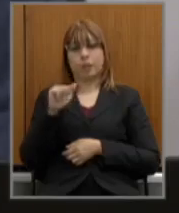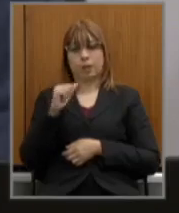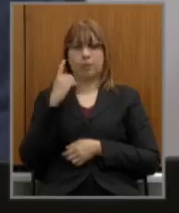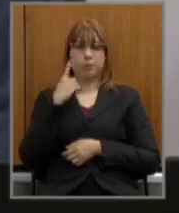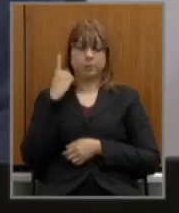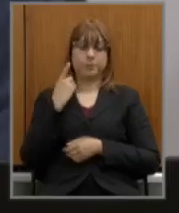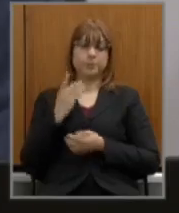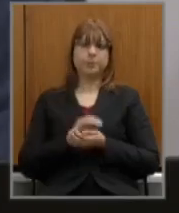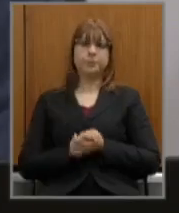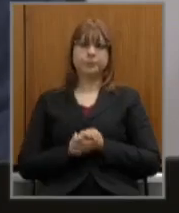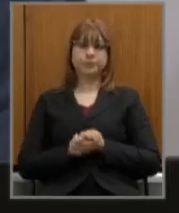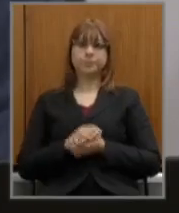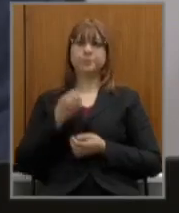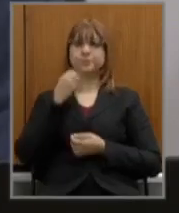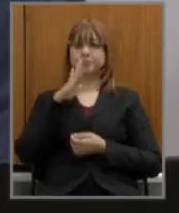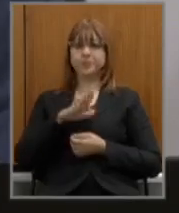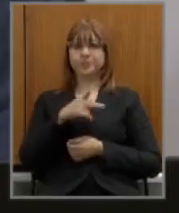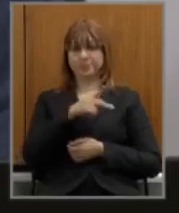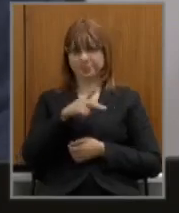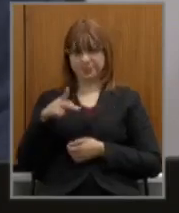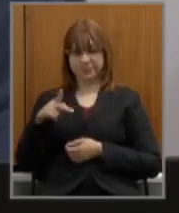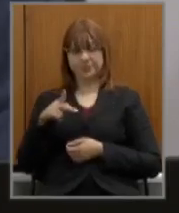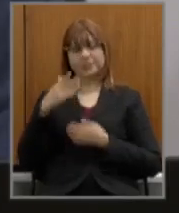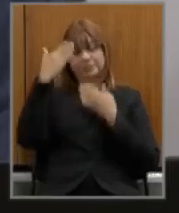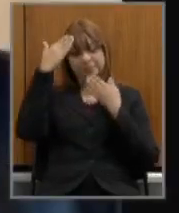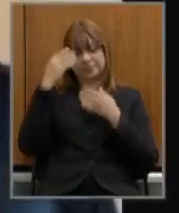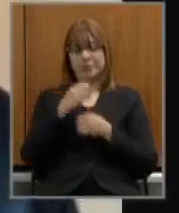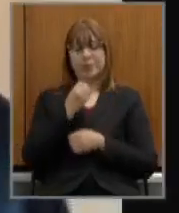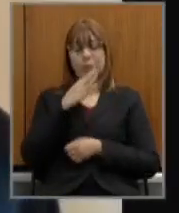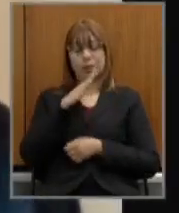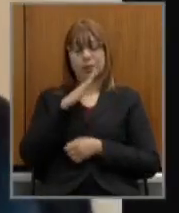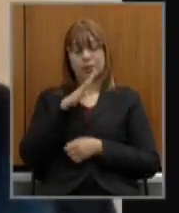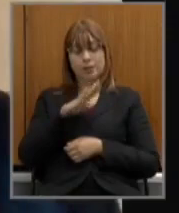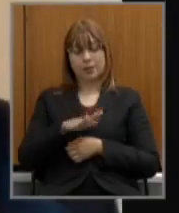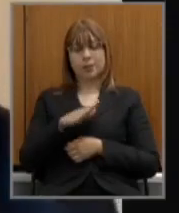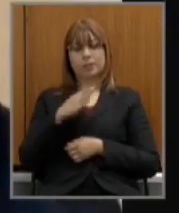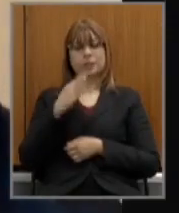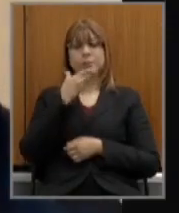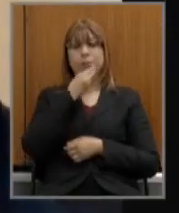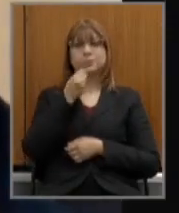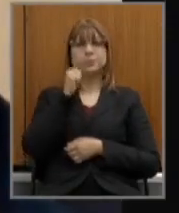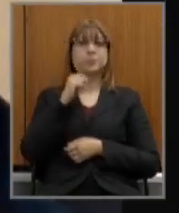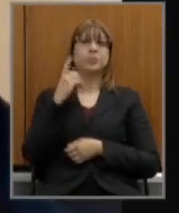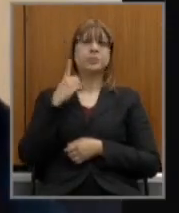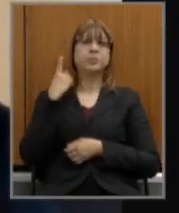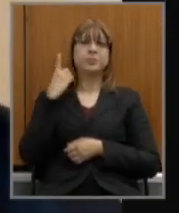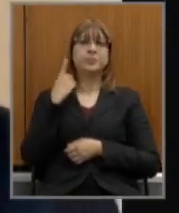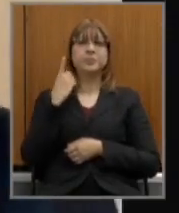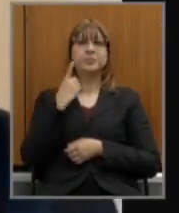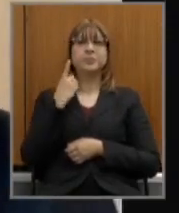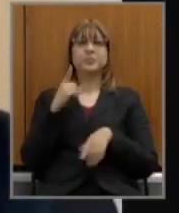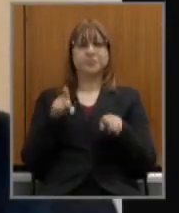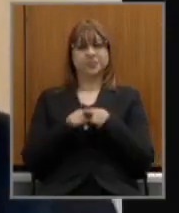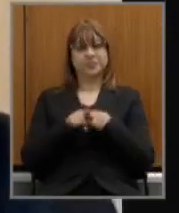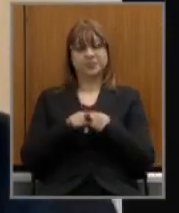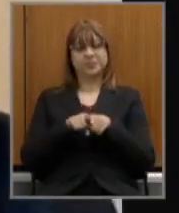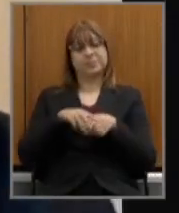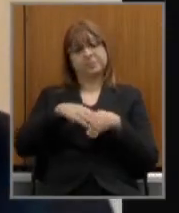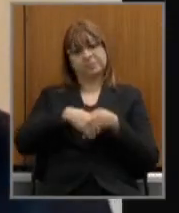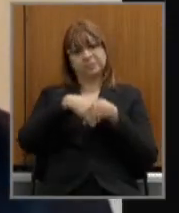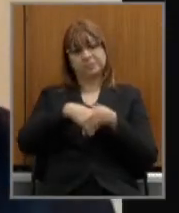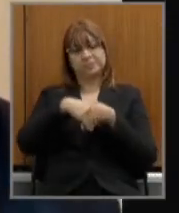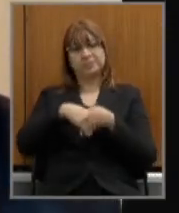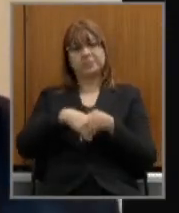boa tarde presidente boa tarde deputados deputadas quero também trazer os meus cumprimentos